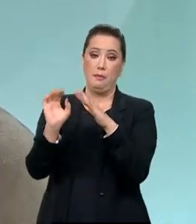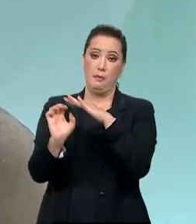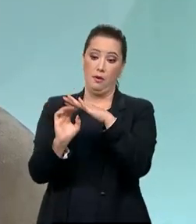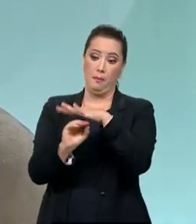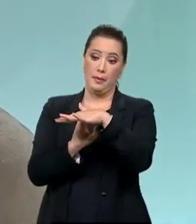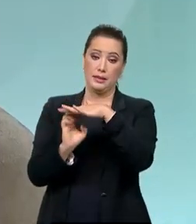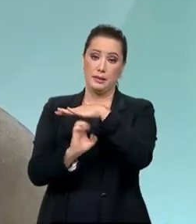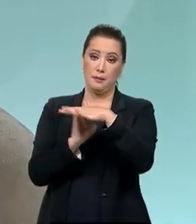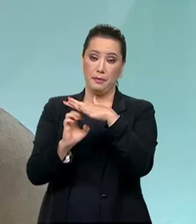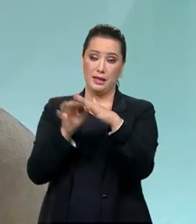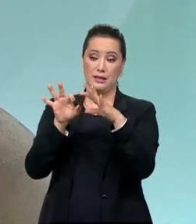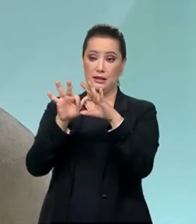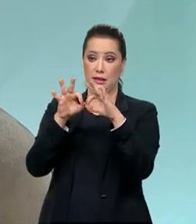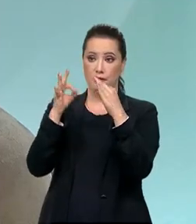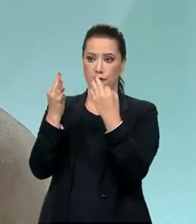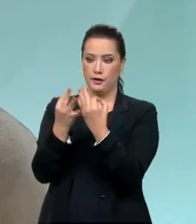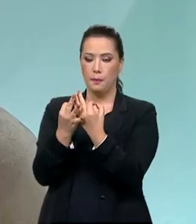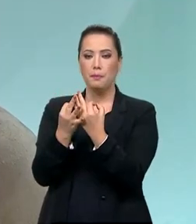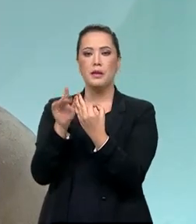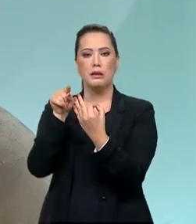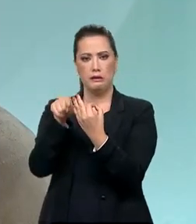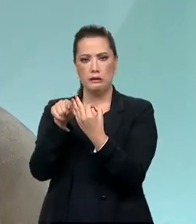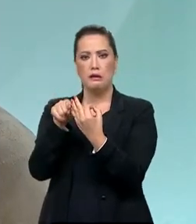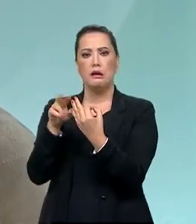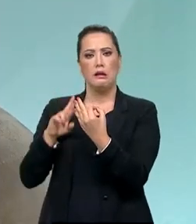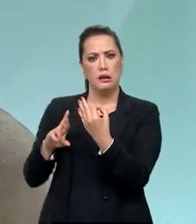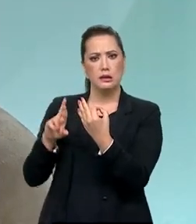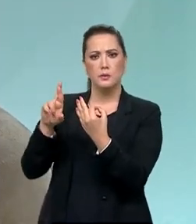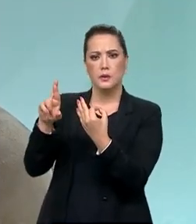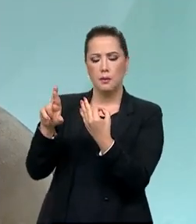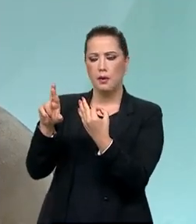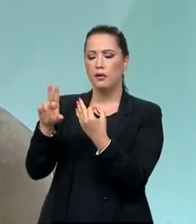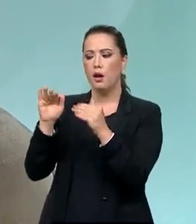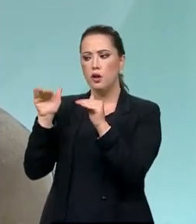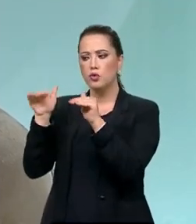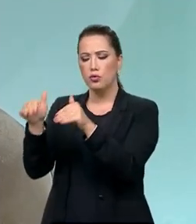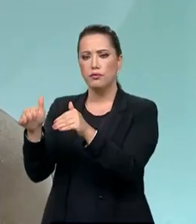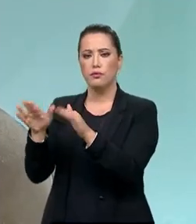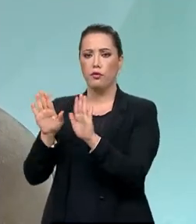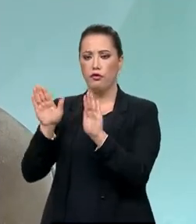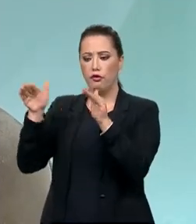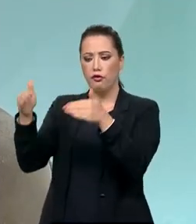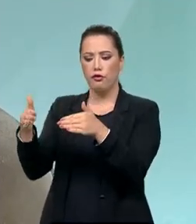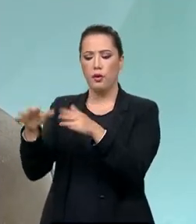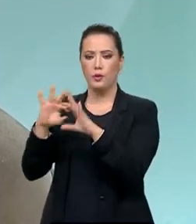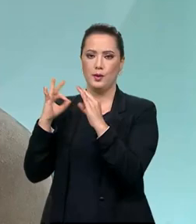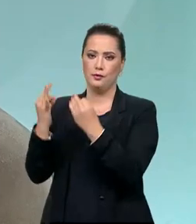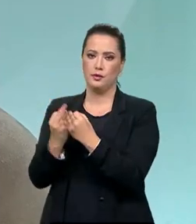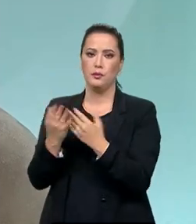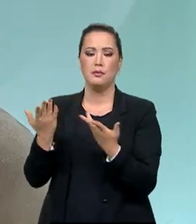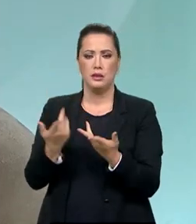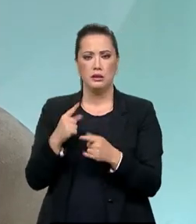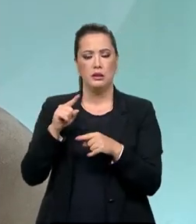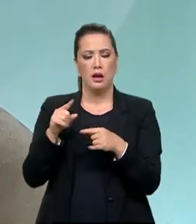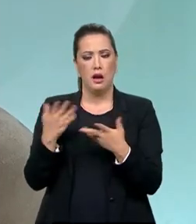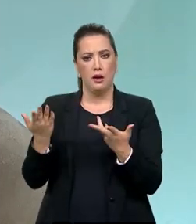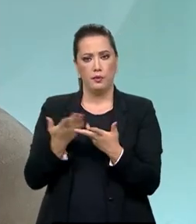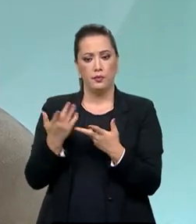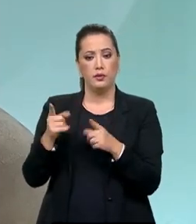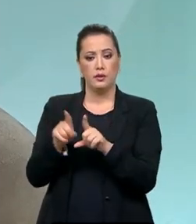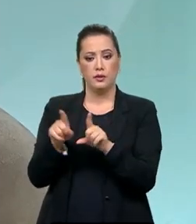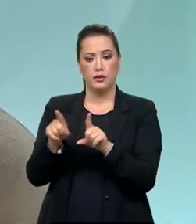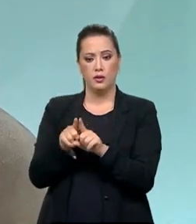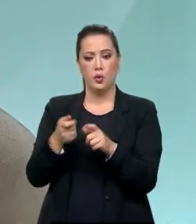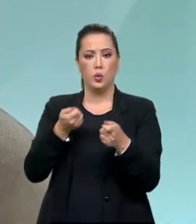as práticas que elas tinham replicar pelo Brasil. Depois, agora, no Covid, nós tivemos uma premiação, boas práticas, né? Em